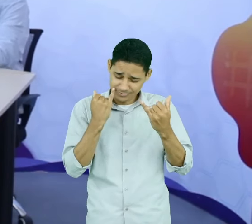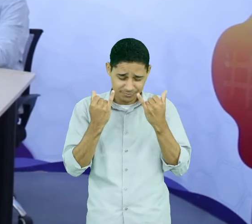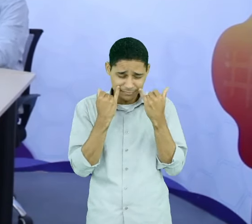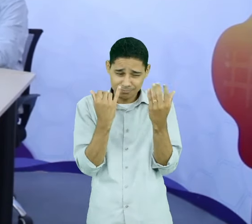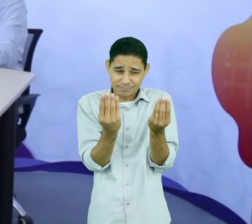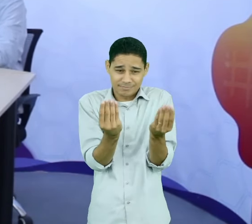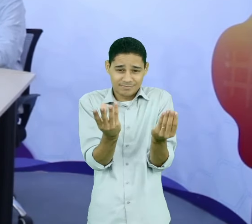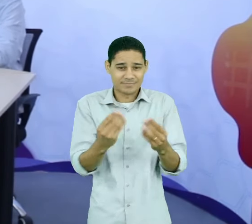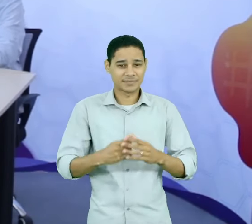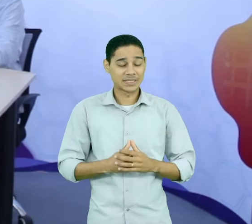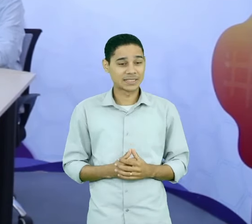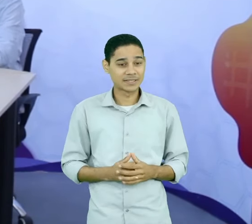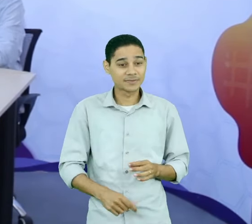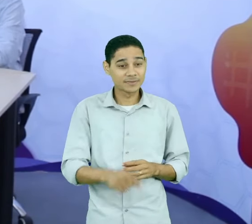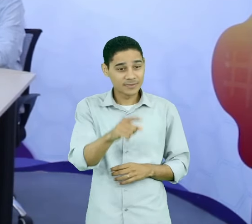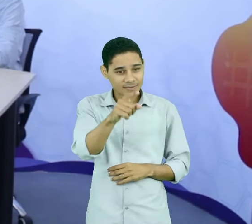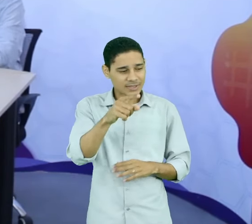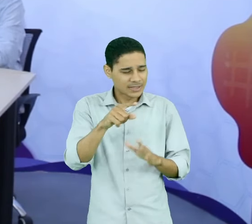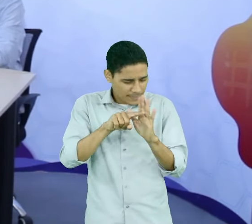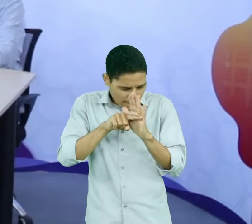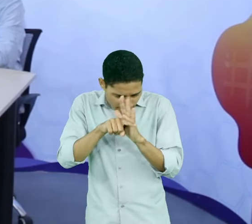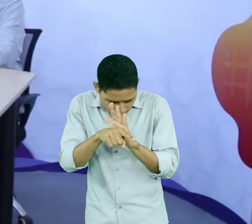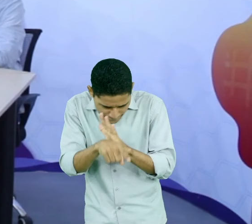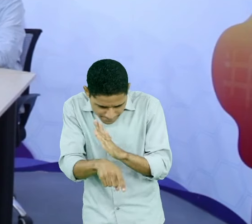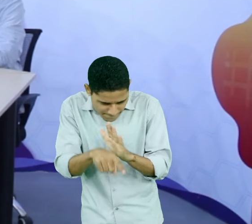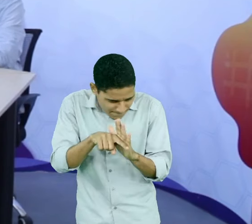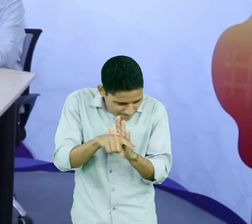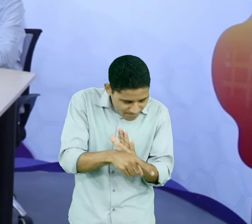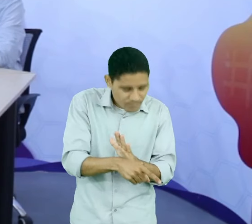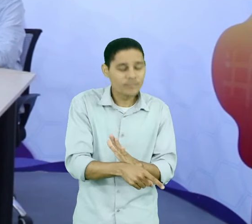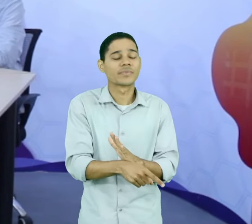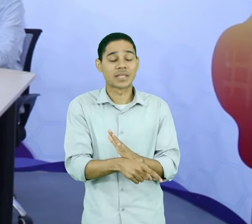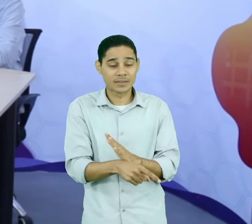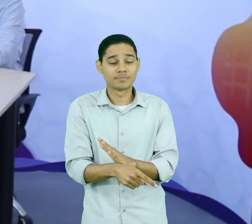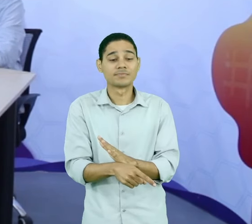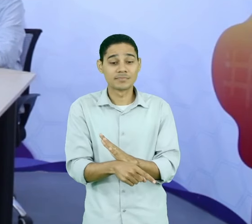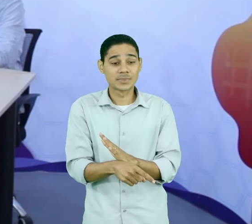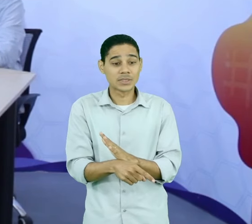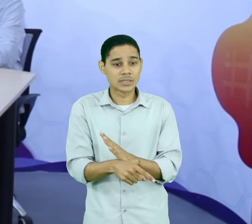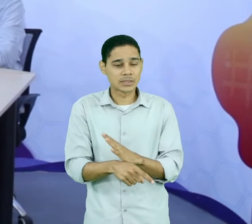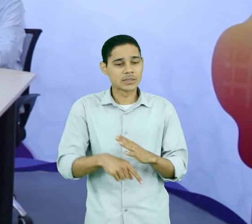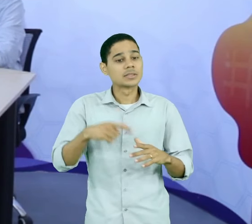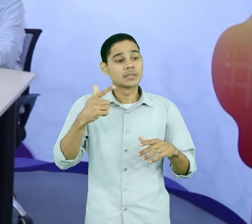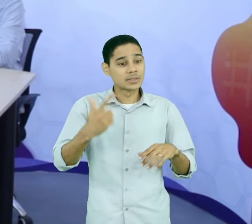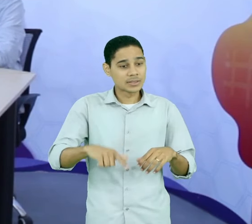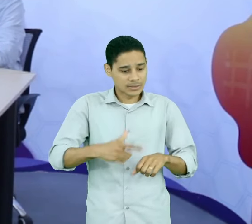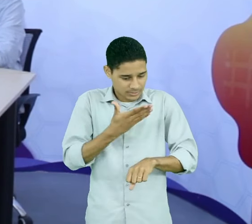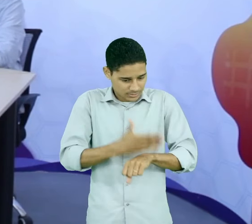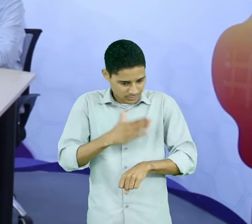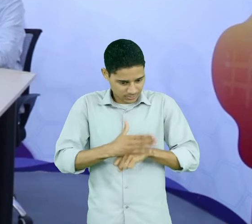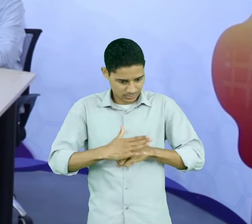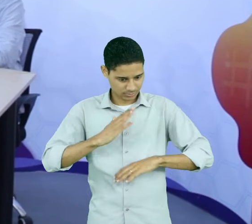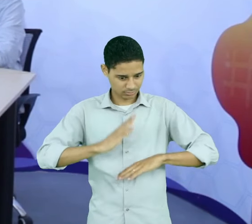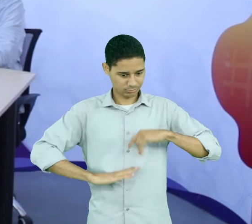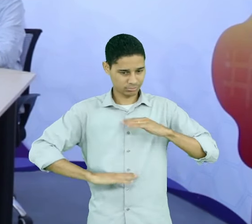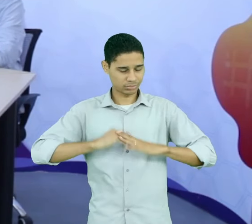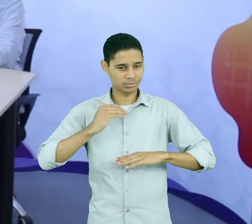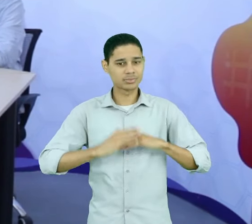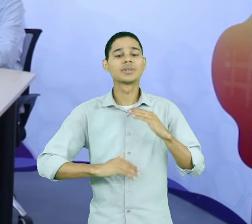vocês têm aí a buscar e mergulhar e aperfeiçoar suas habilidades, desenvolver.